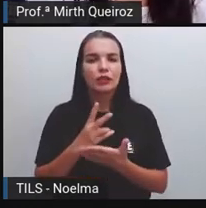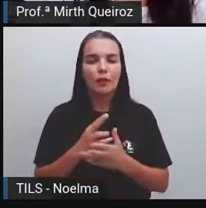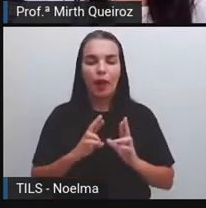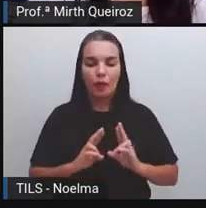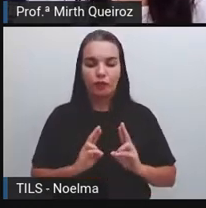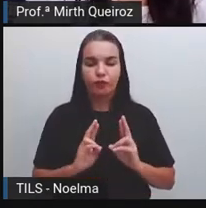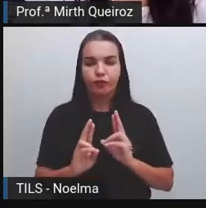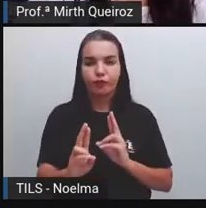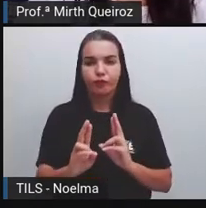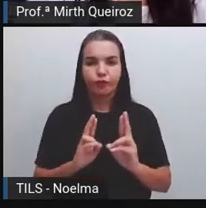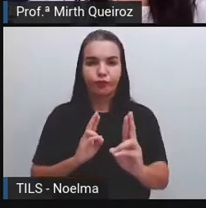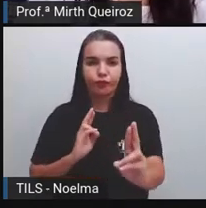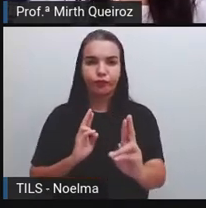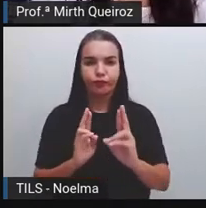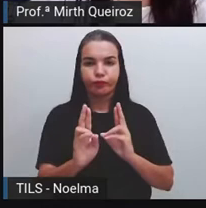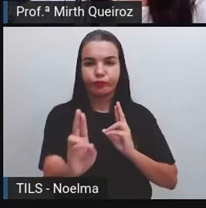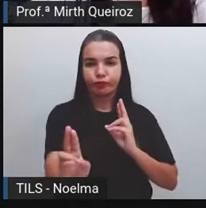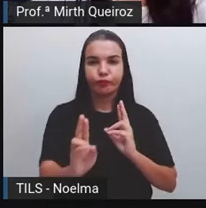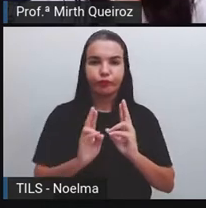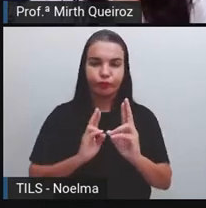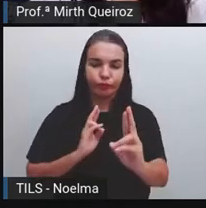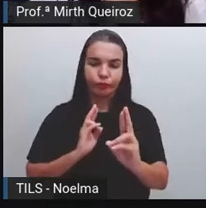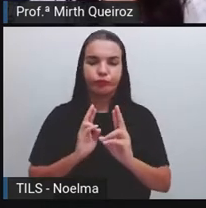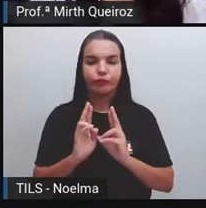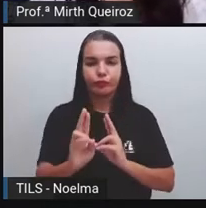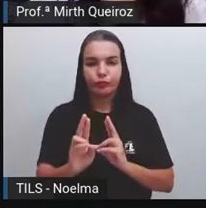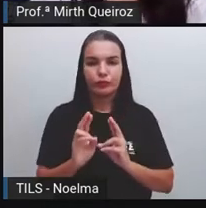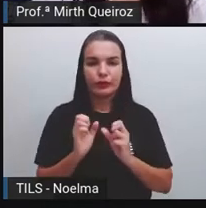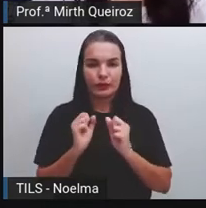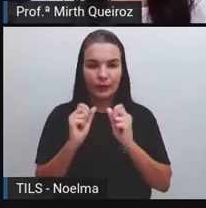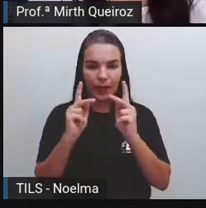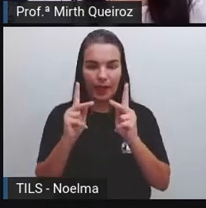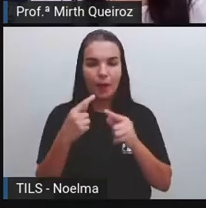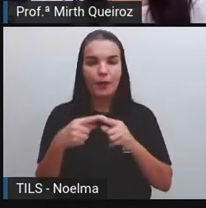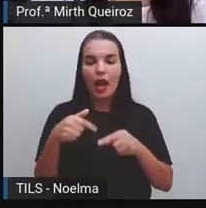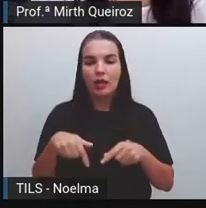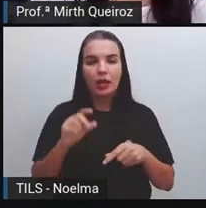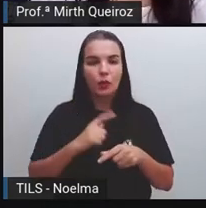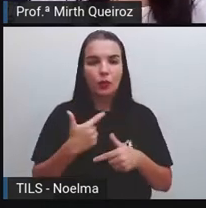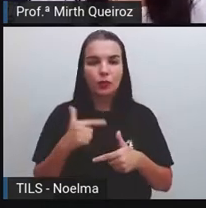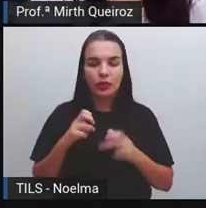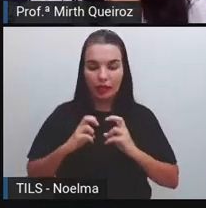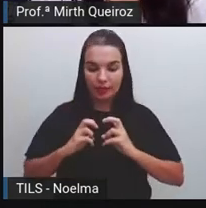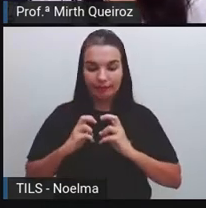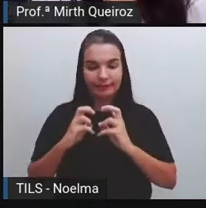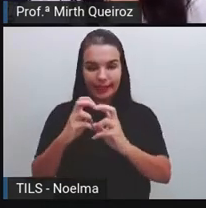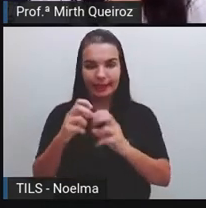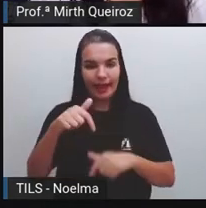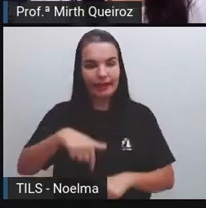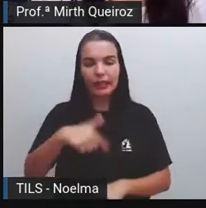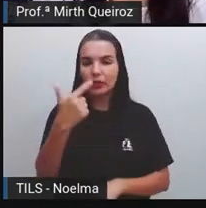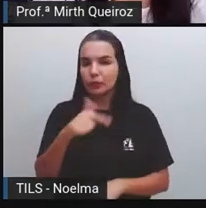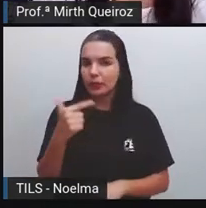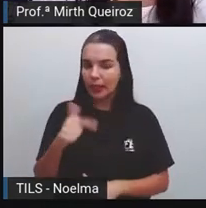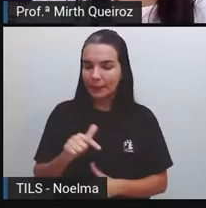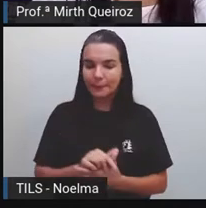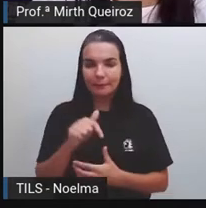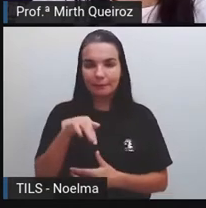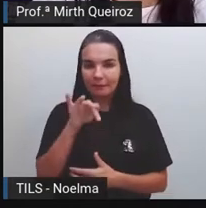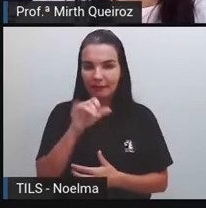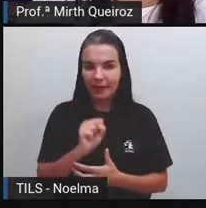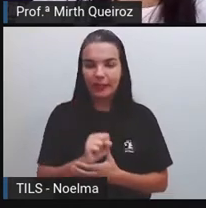rodovias, que são as próprias ruas em si, né? Não ferrovias, que é mais a questão de trem, metrô, que aqui não tem.